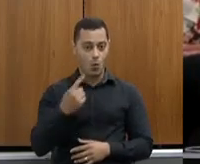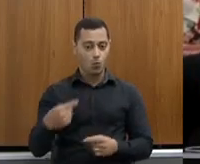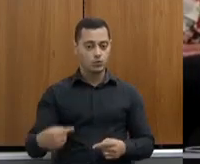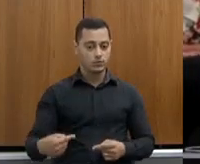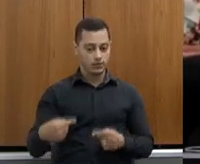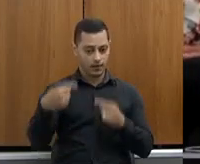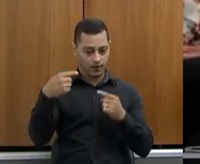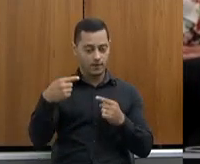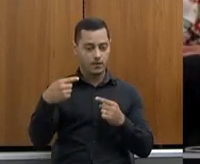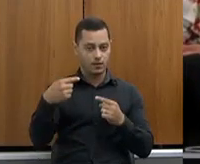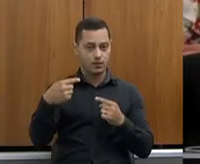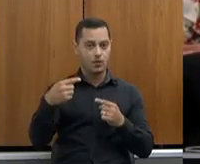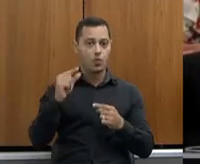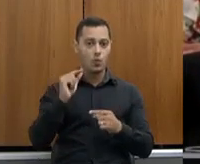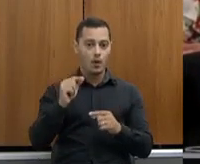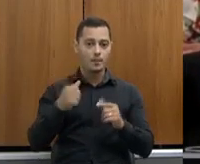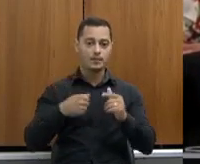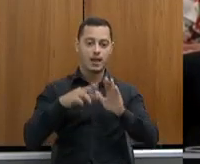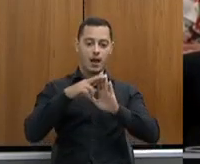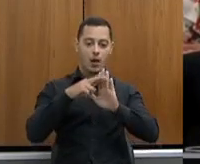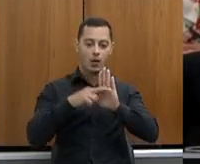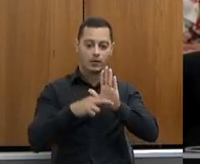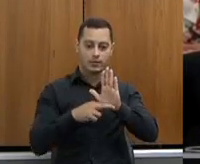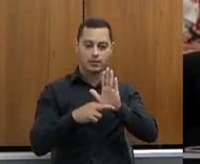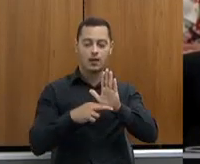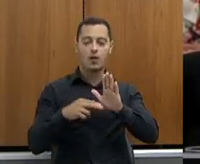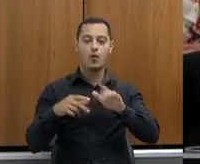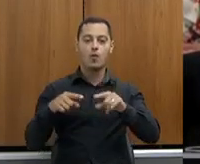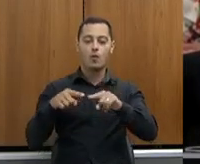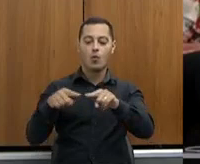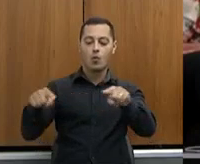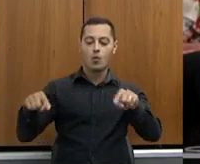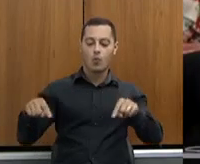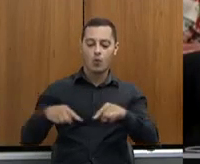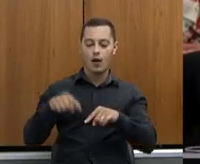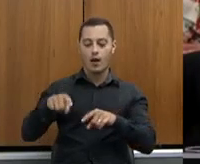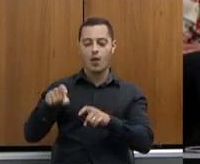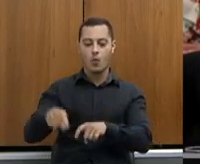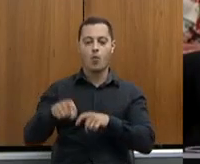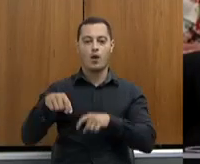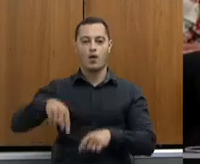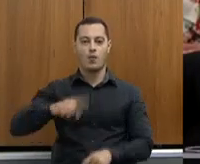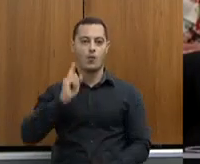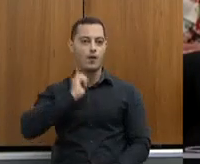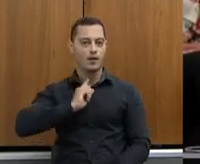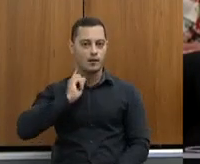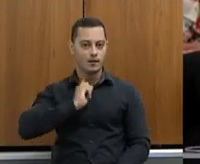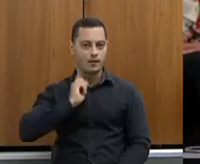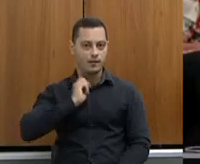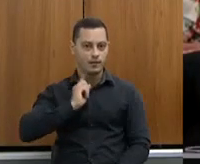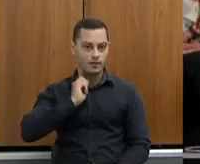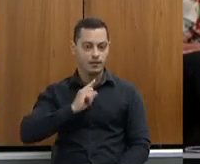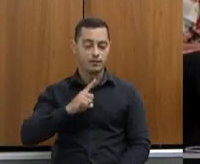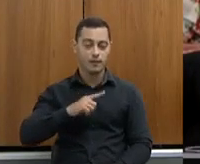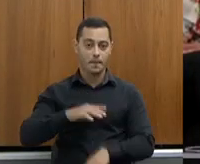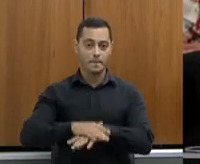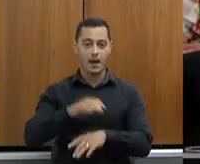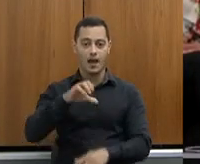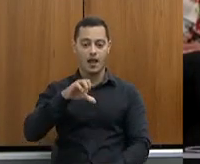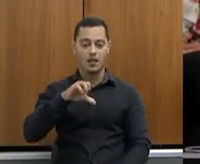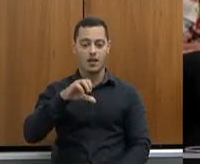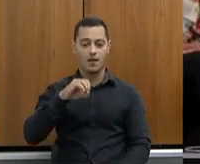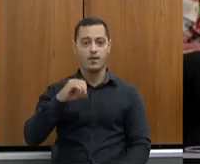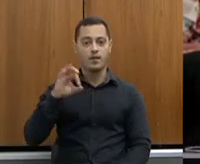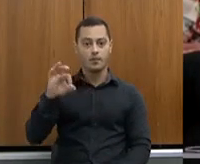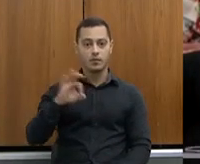grande, que é a regularização ambiental das propriedades rurais em Minas Gerais. Mais de 90% das